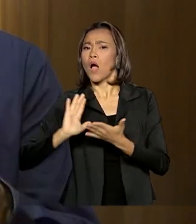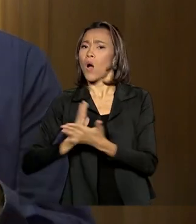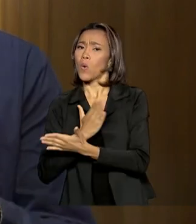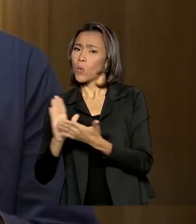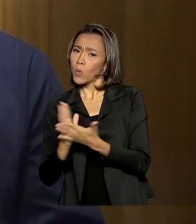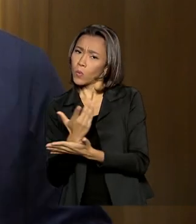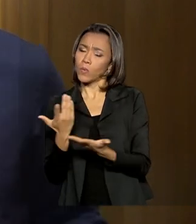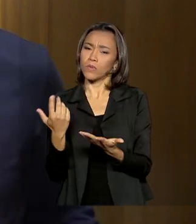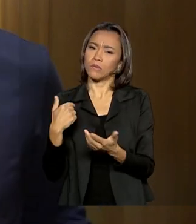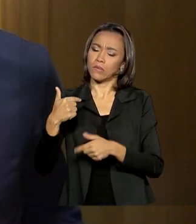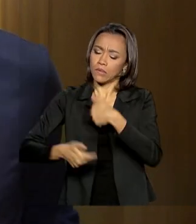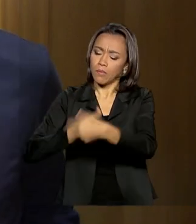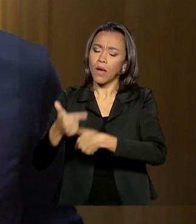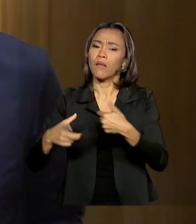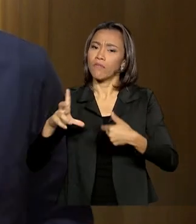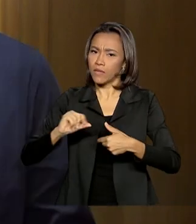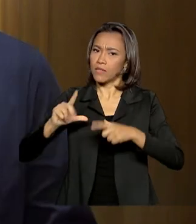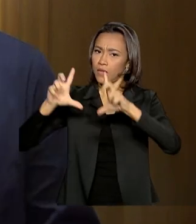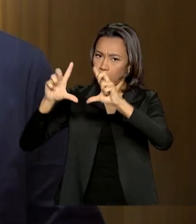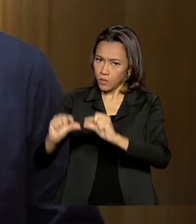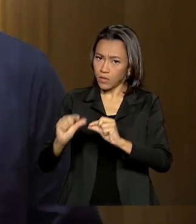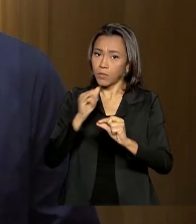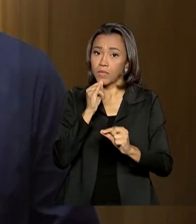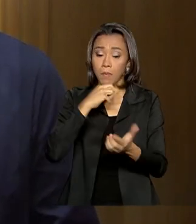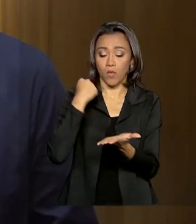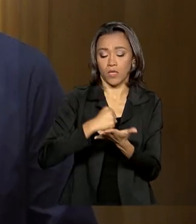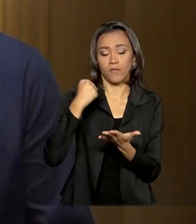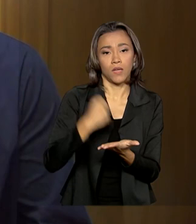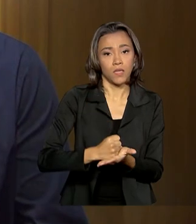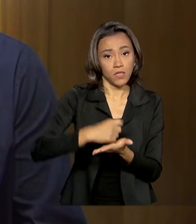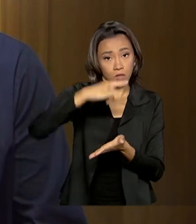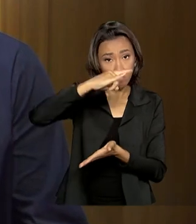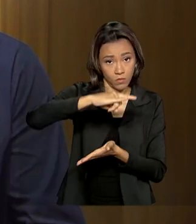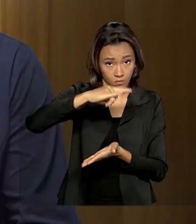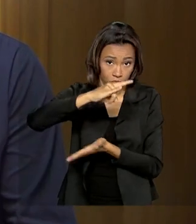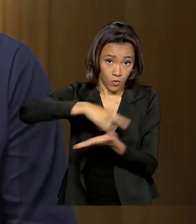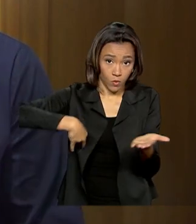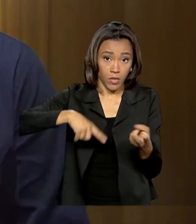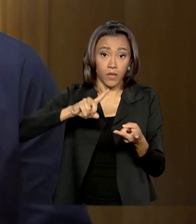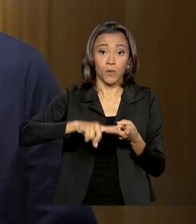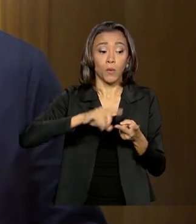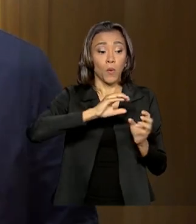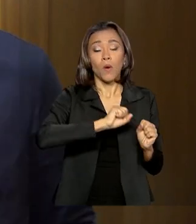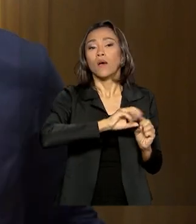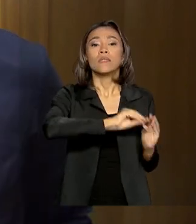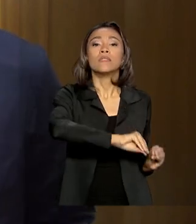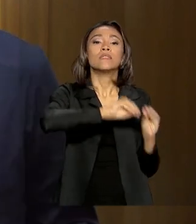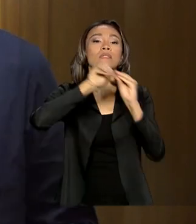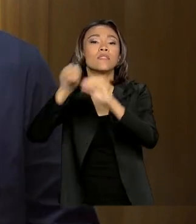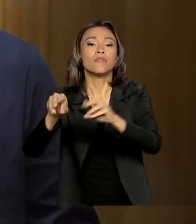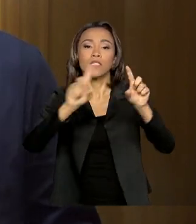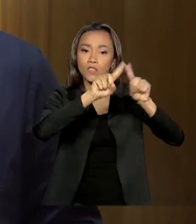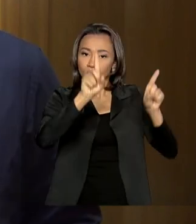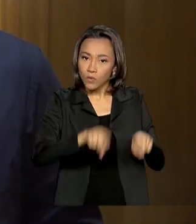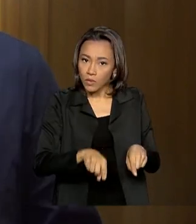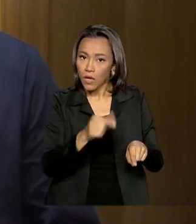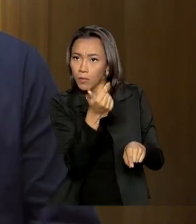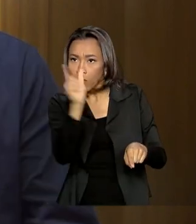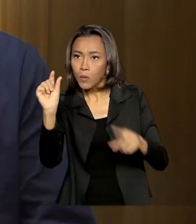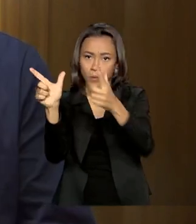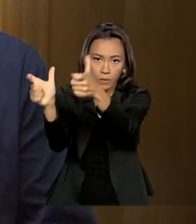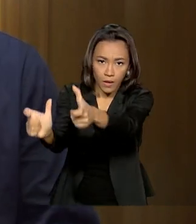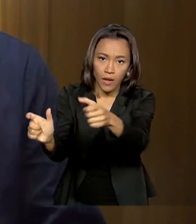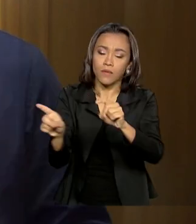como a dispensa de autenticação de documentos. A transferência de funcionários do INSS para outros órgãos será restrita e